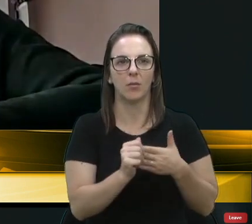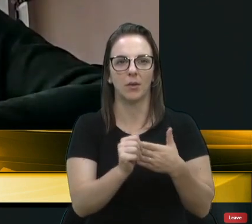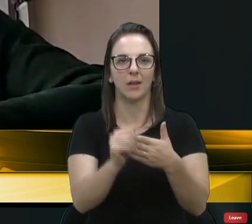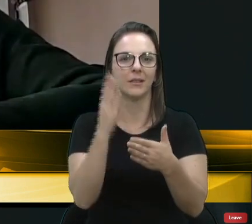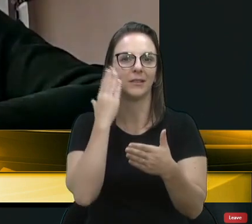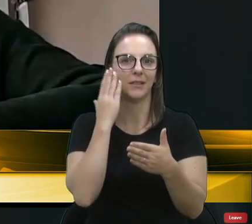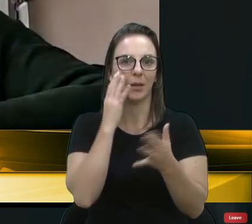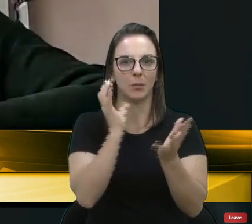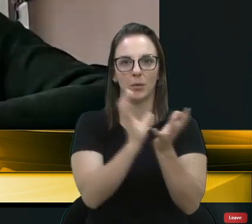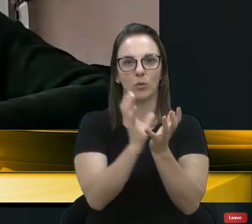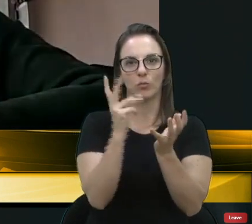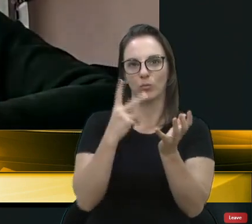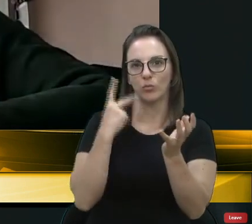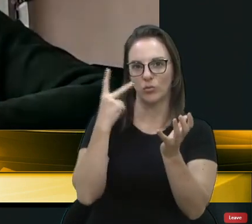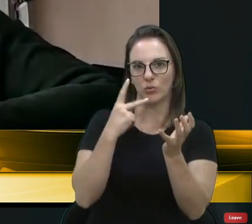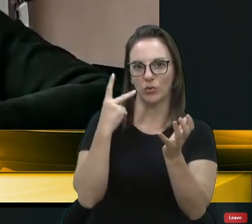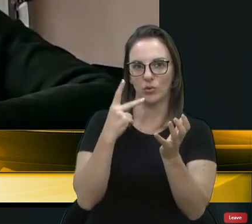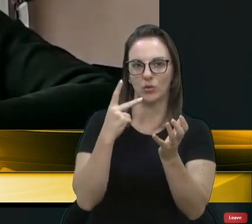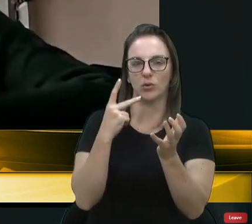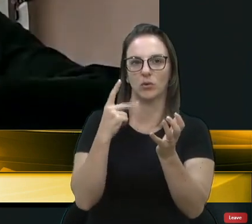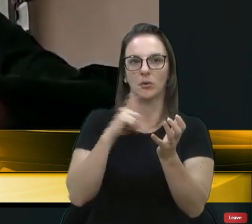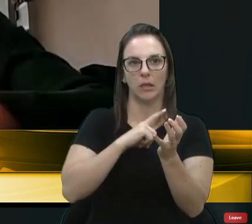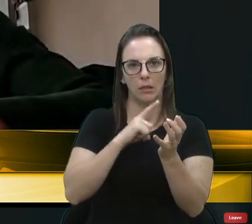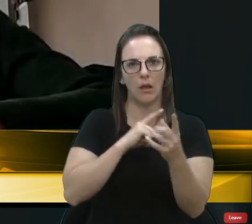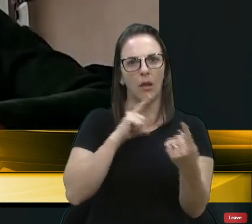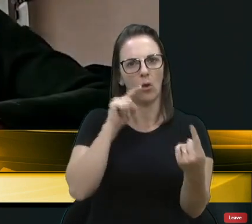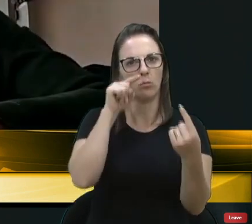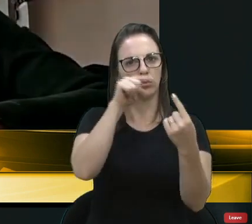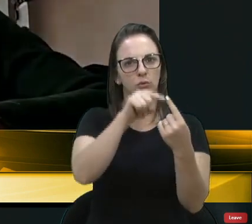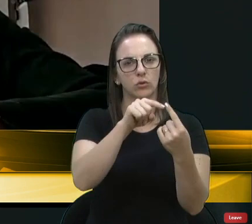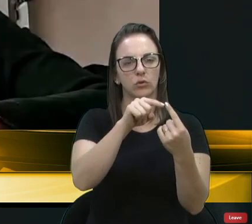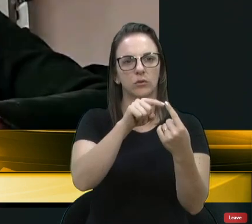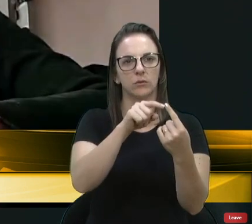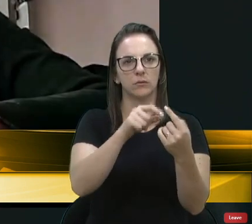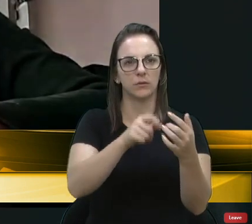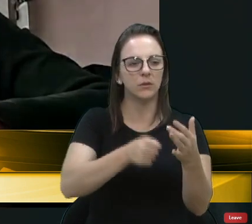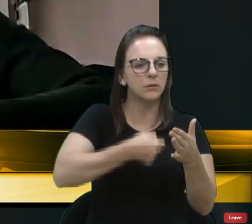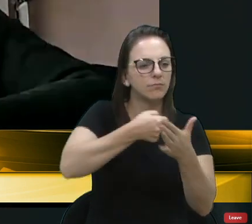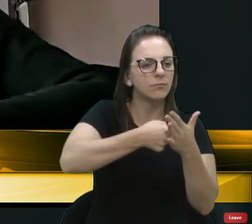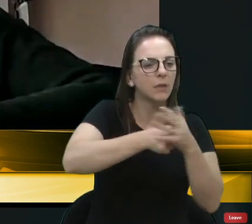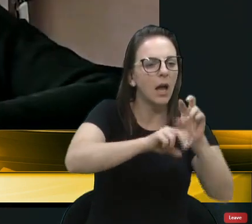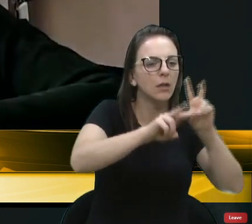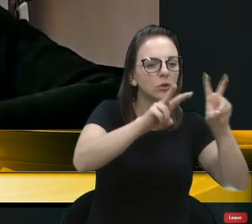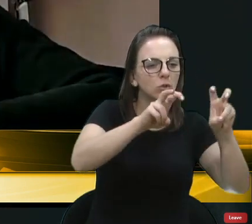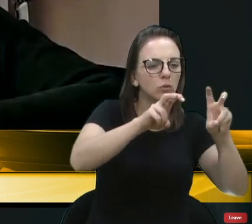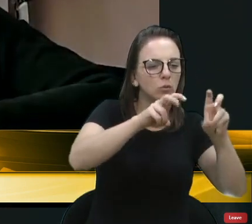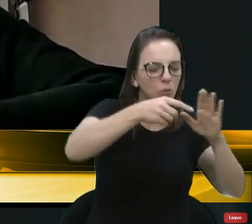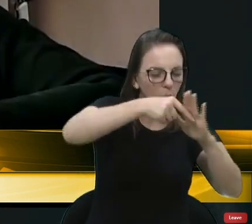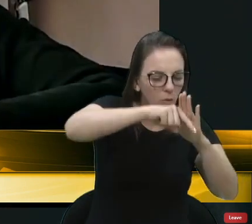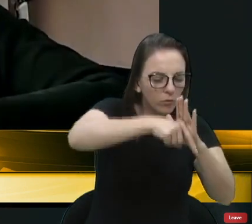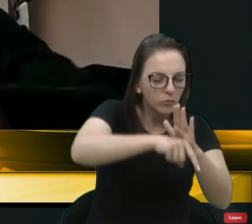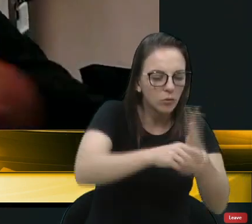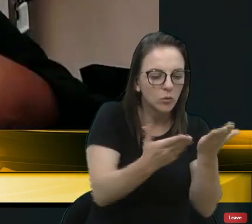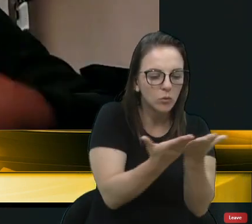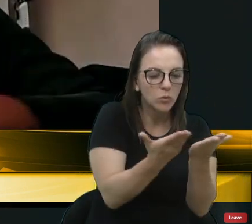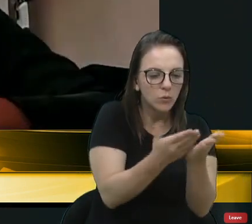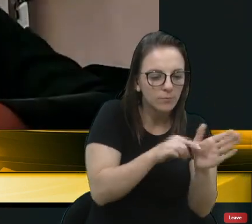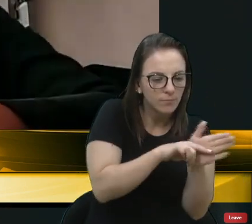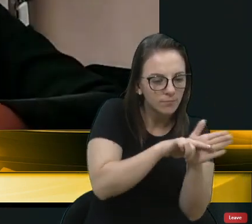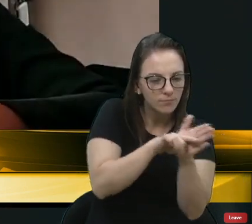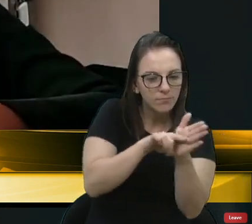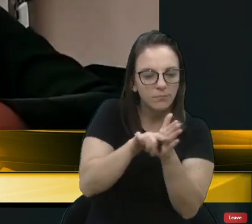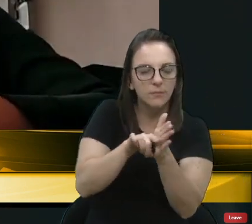parlamentares têm esse papel de buscar matéria, se aprofundar a respeito do assunto. É todo um